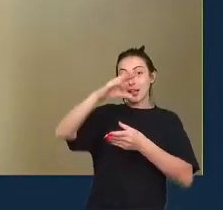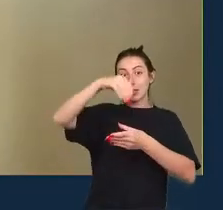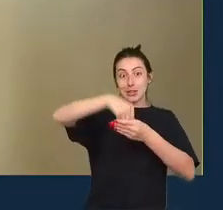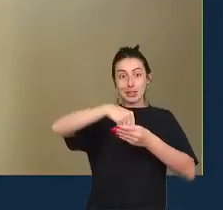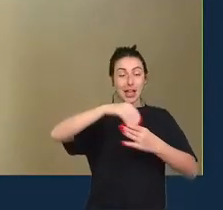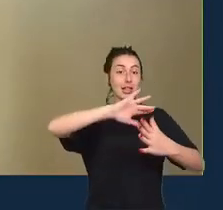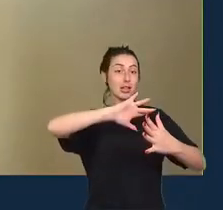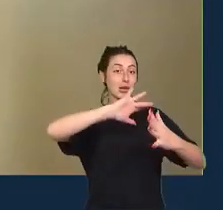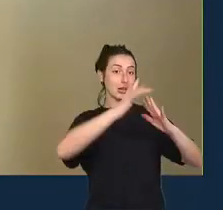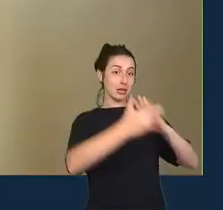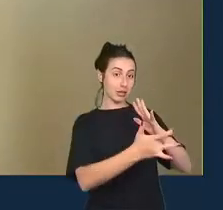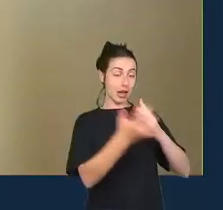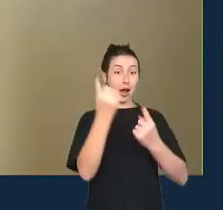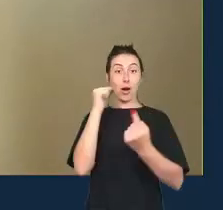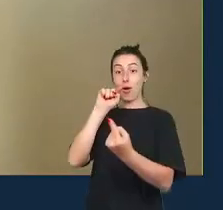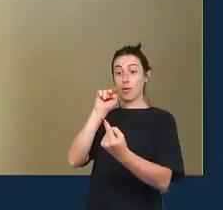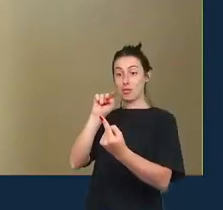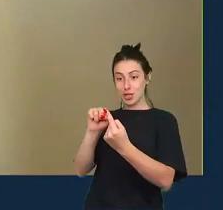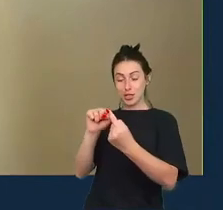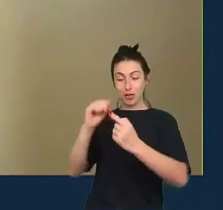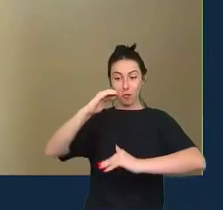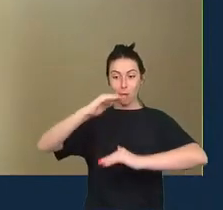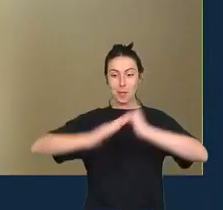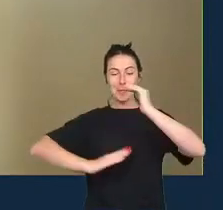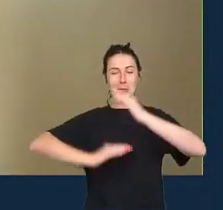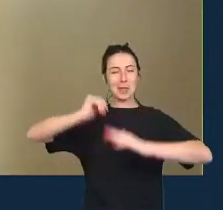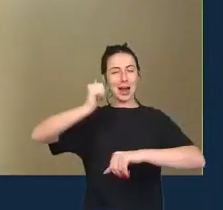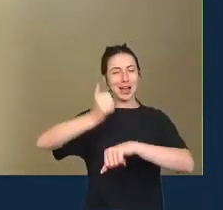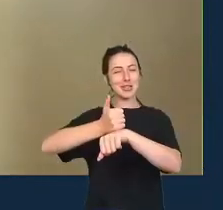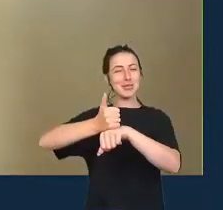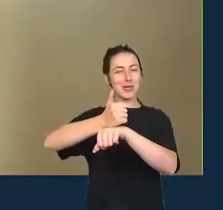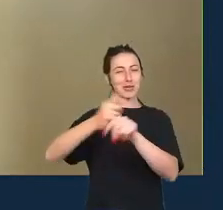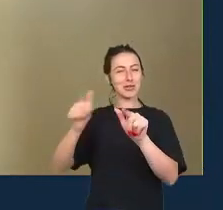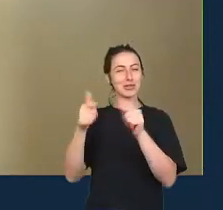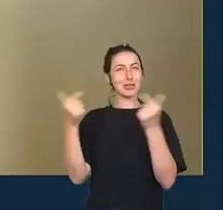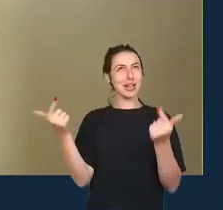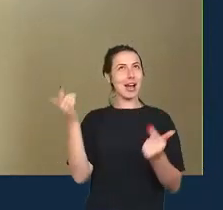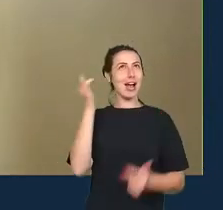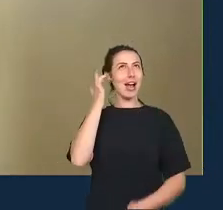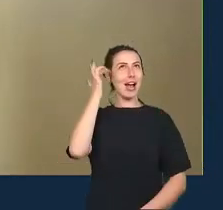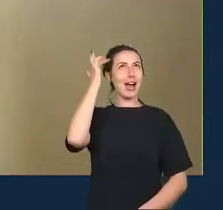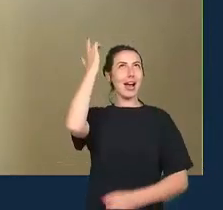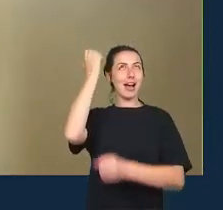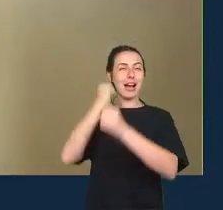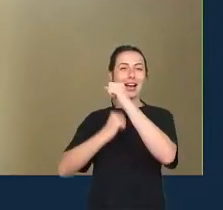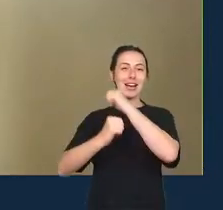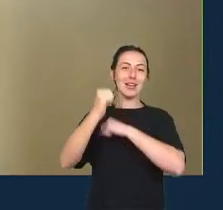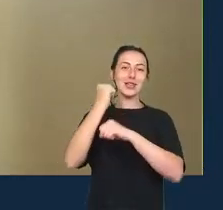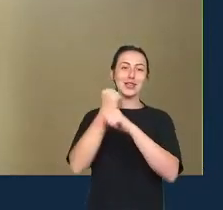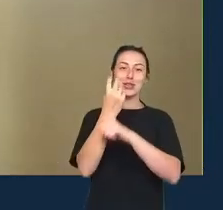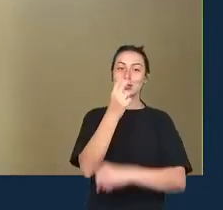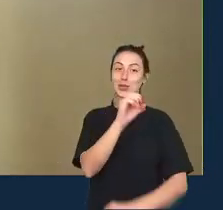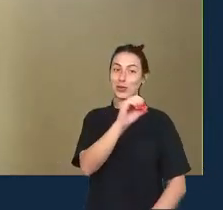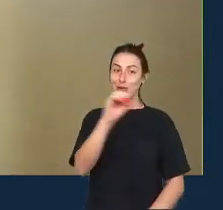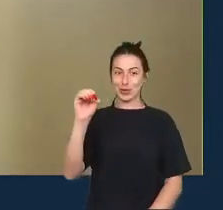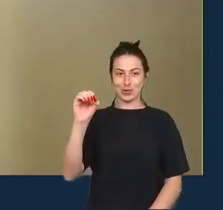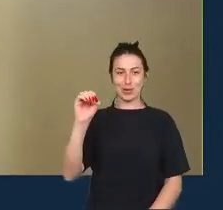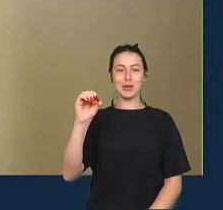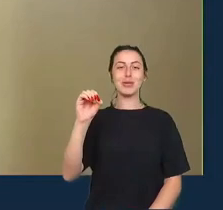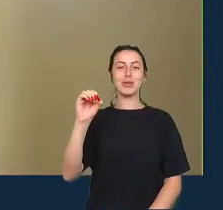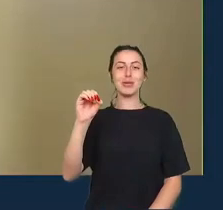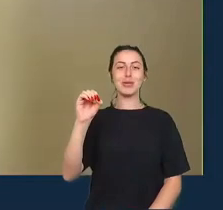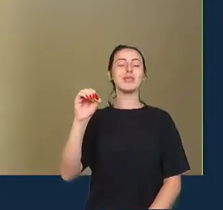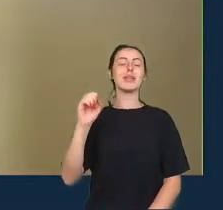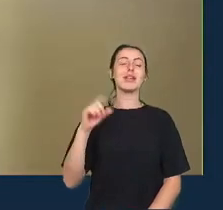fins jornalísticos eu acho que lá no início dos anos 2000 já falávamos sobre desenvolvimento de ferramentas e métodos para os jornalistas